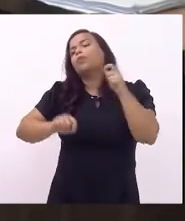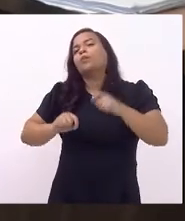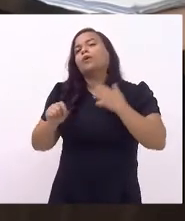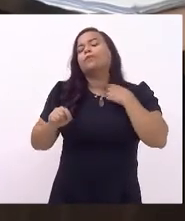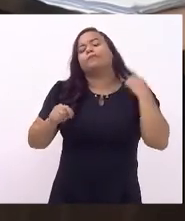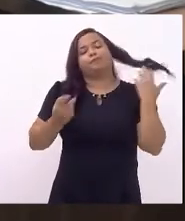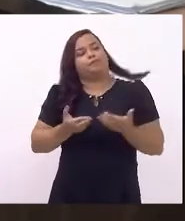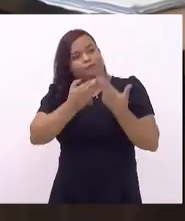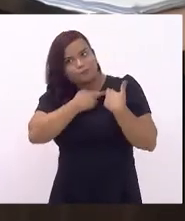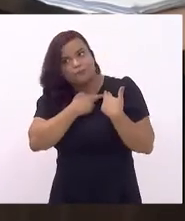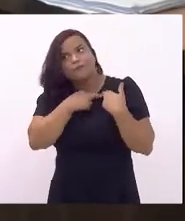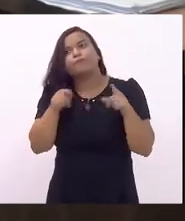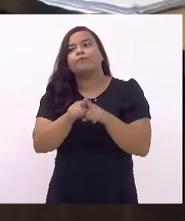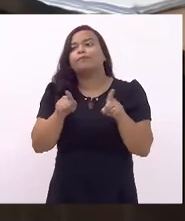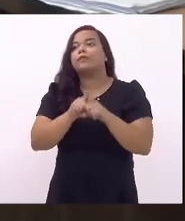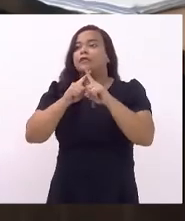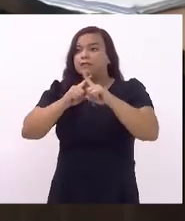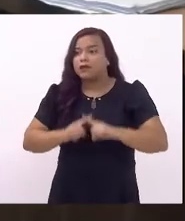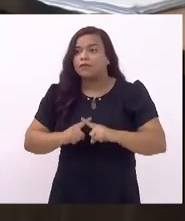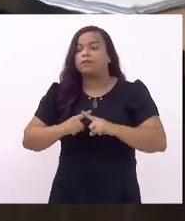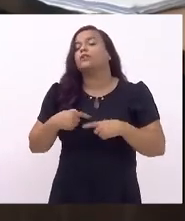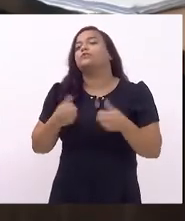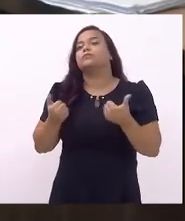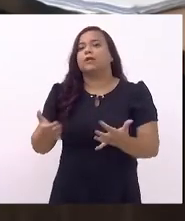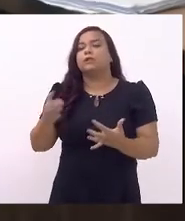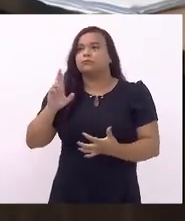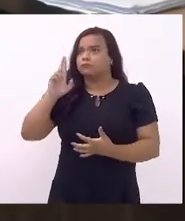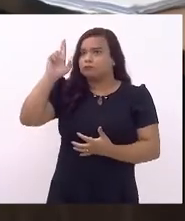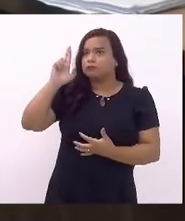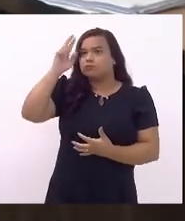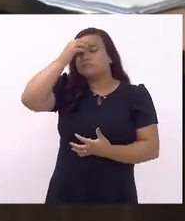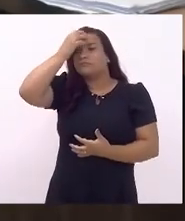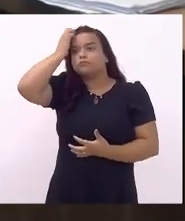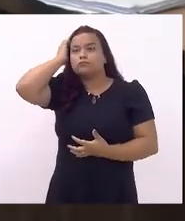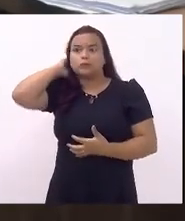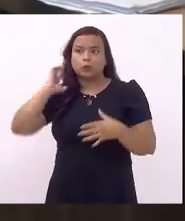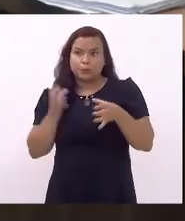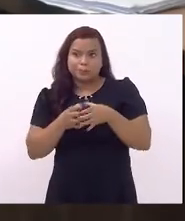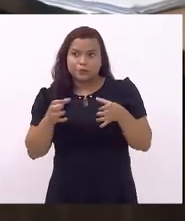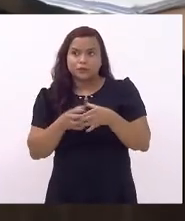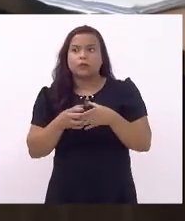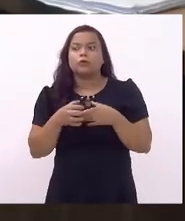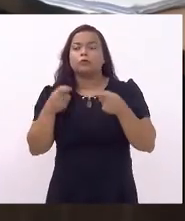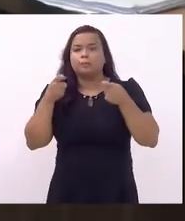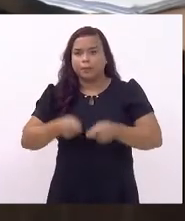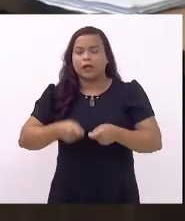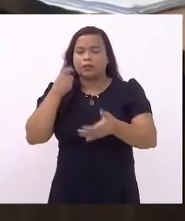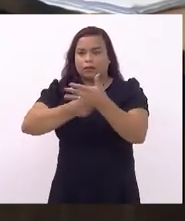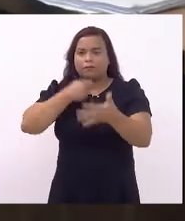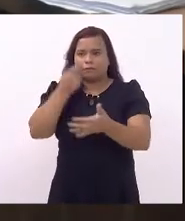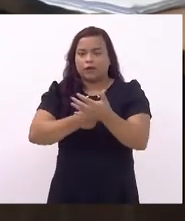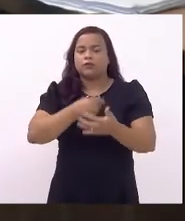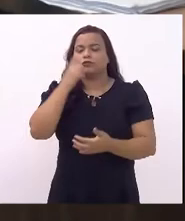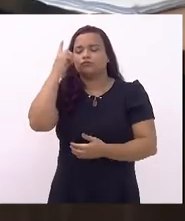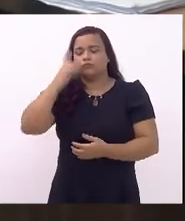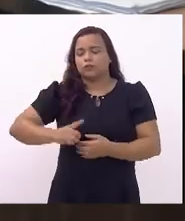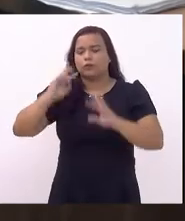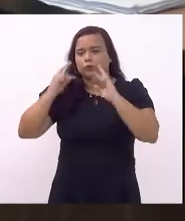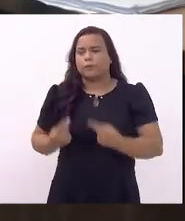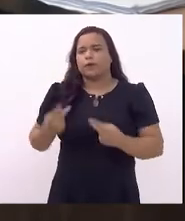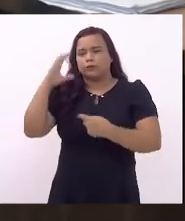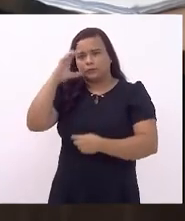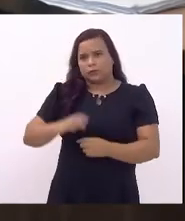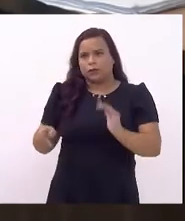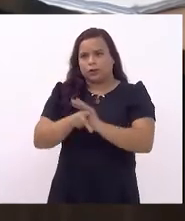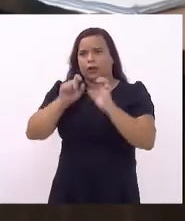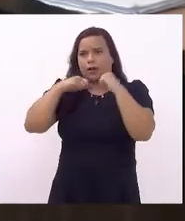responsabilidade e o desafio de presidir a grandiosa Comissão Permanente de Defesa dos Direitos Humanos e Cidadania da Alerj